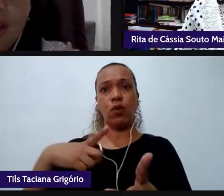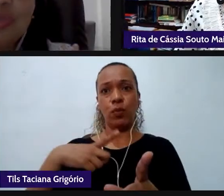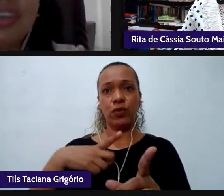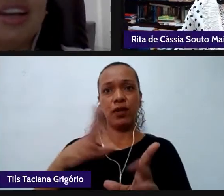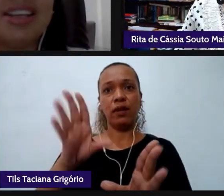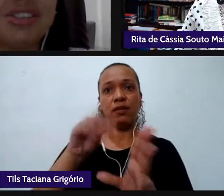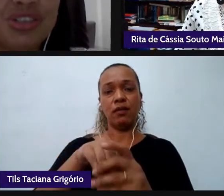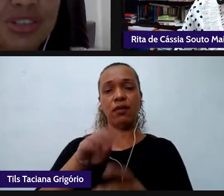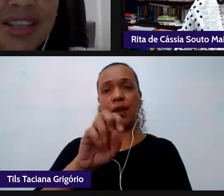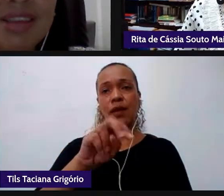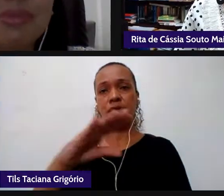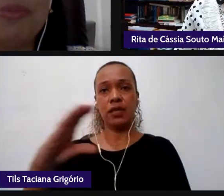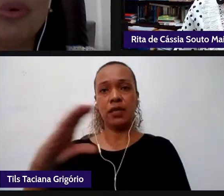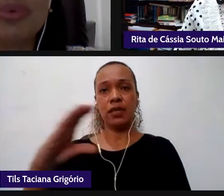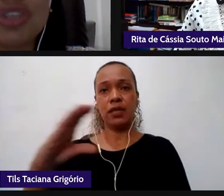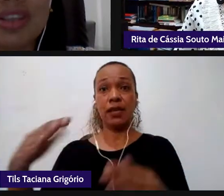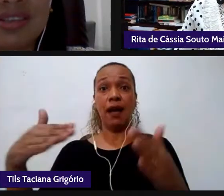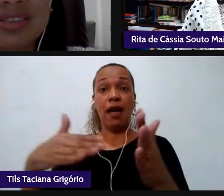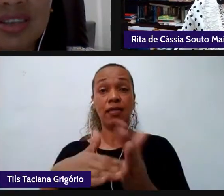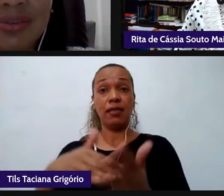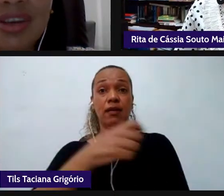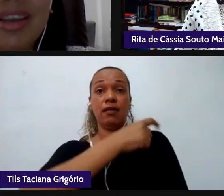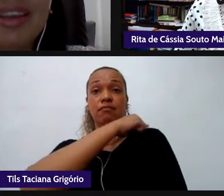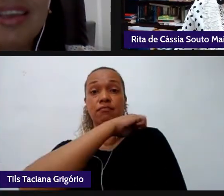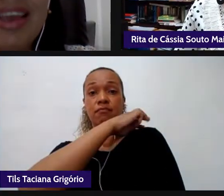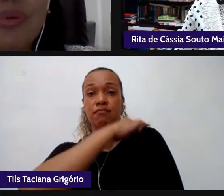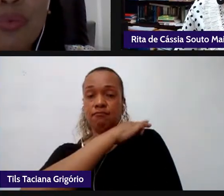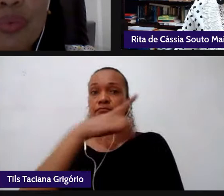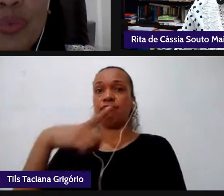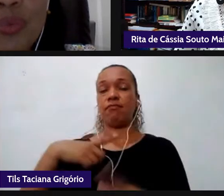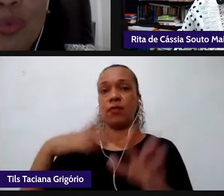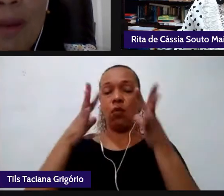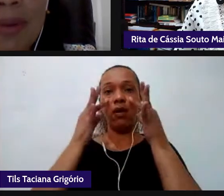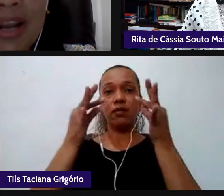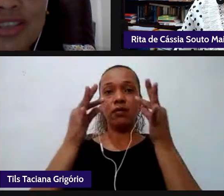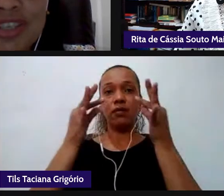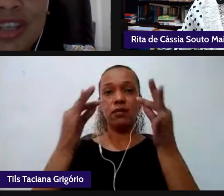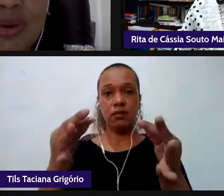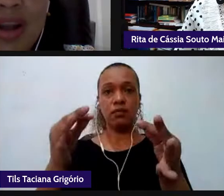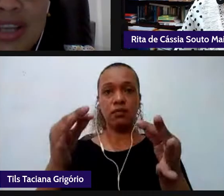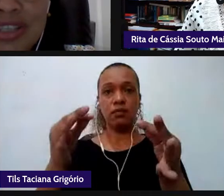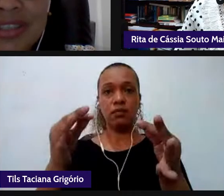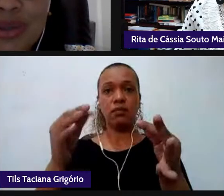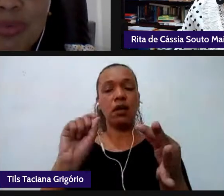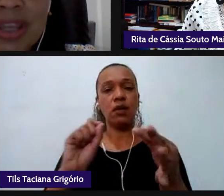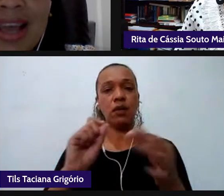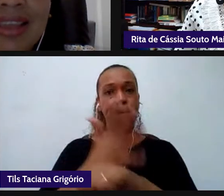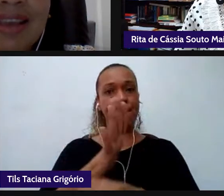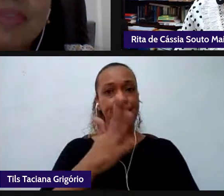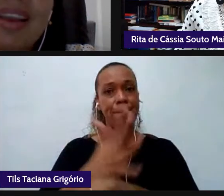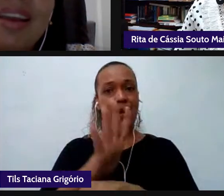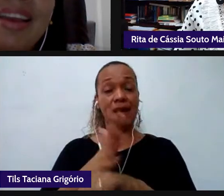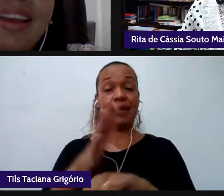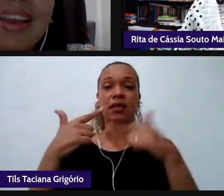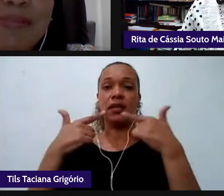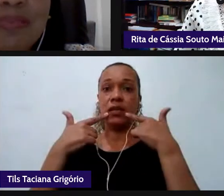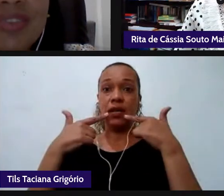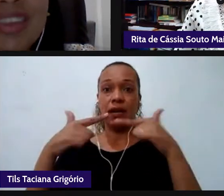ensino médio e aí a gente tem também um ponto de atenção que é uma prática de linguagem nominada